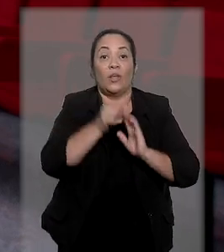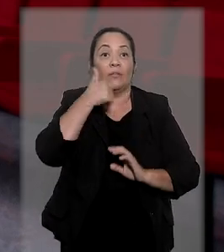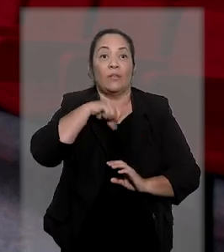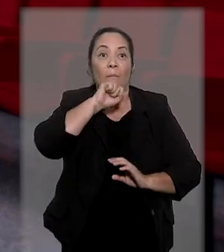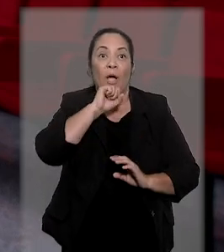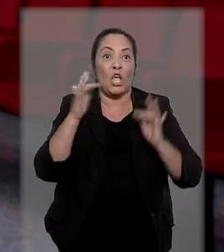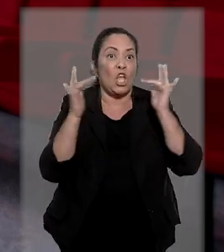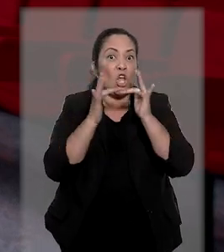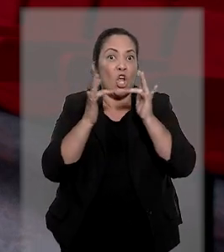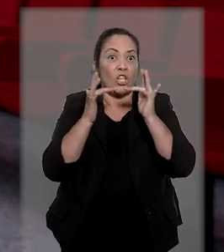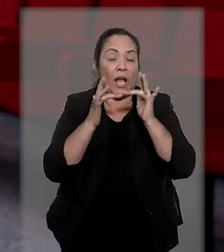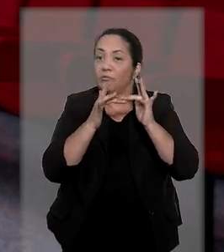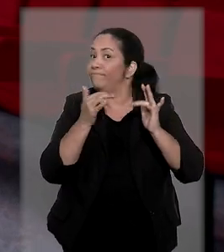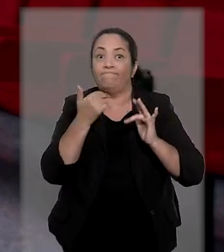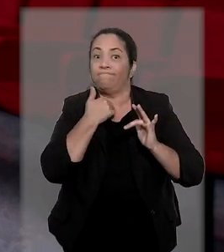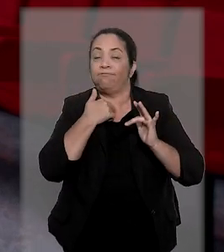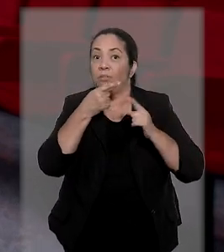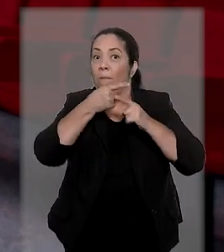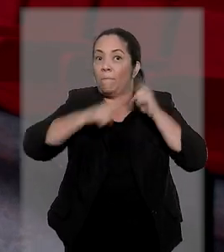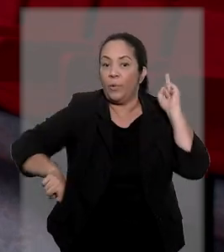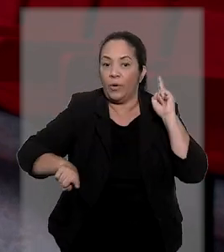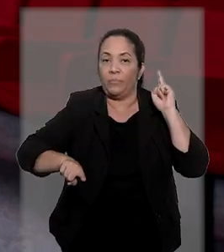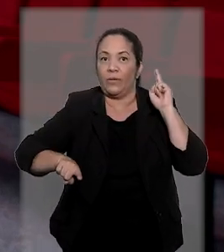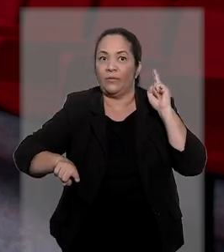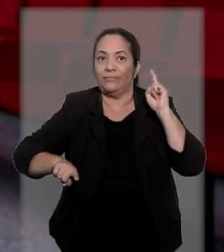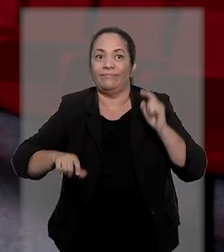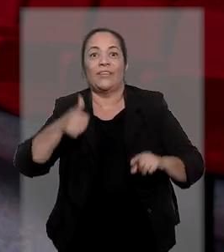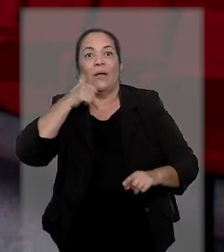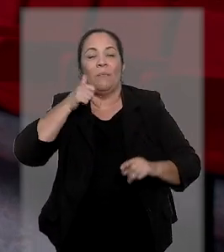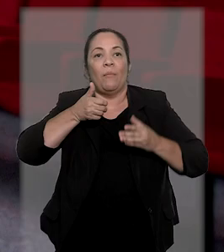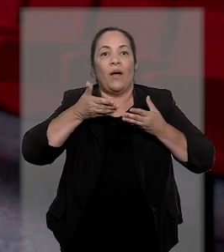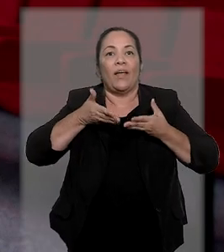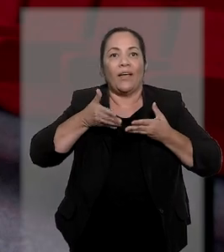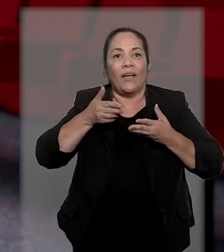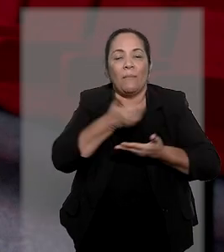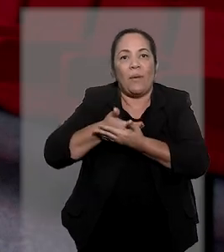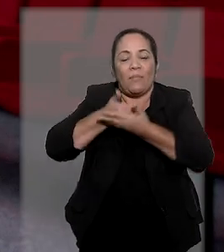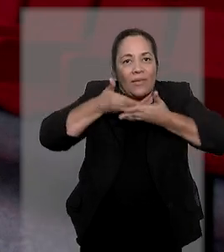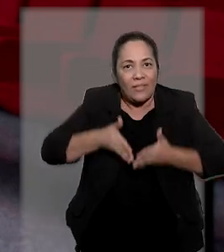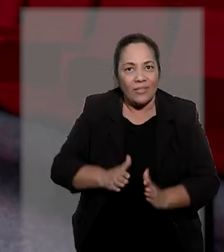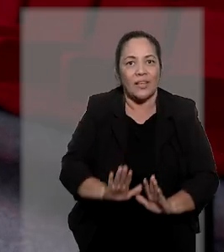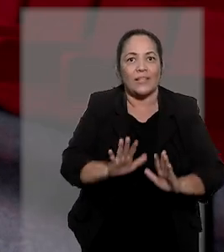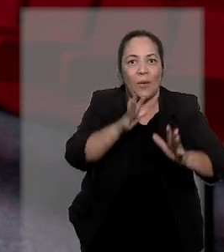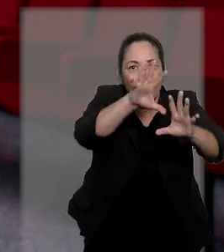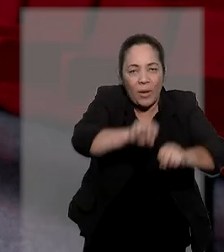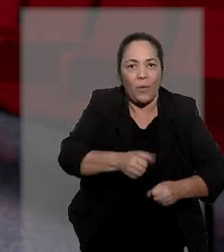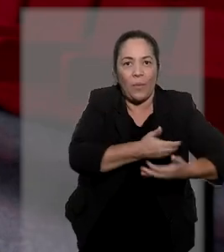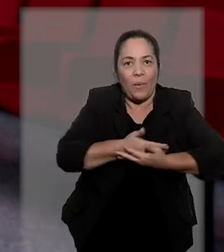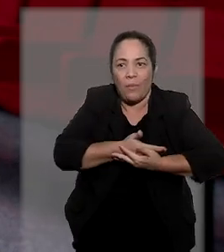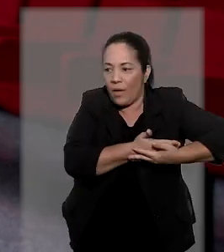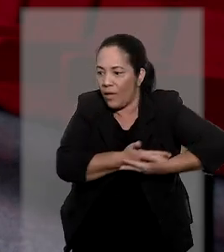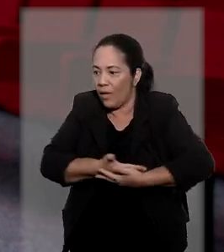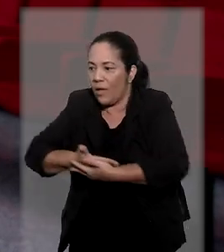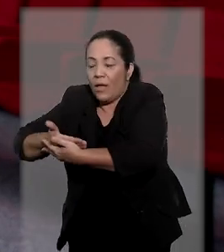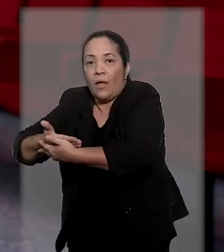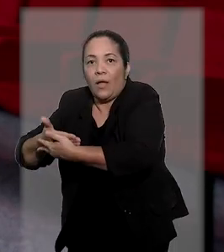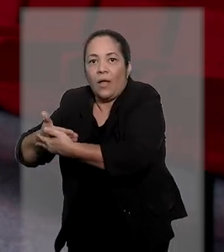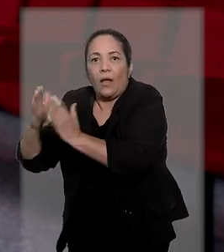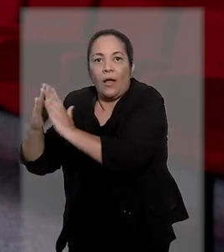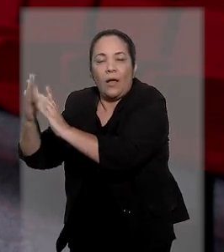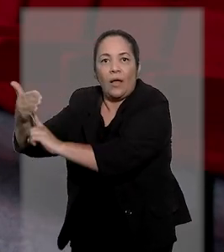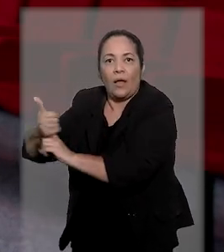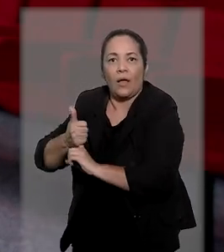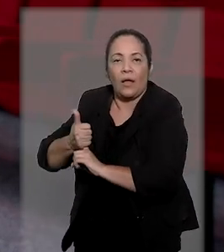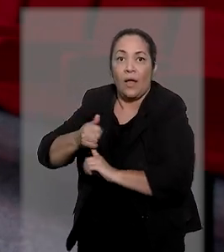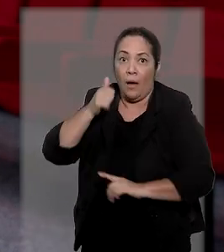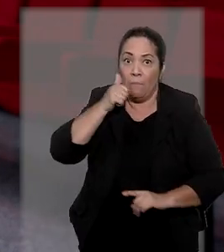proibição de contato entre ela e a criança. Logo depois do parto, o bebê foi encaminhado à instituição de acolhimento. Posteriormente a esses